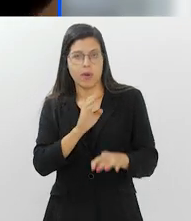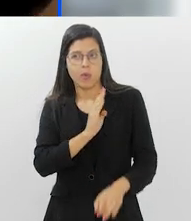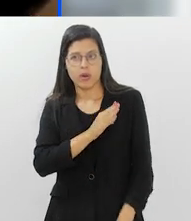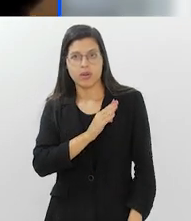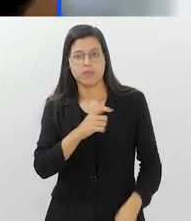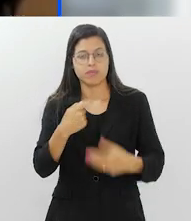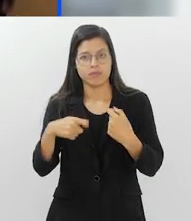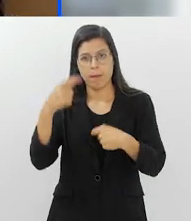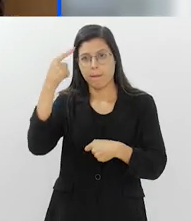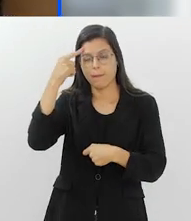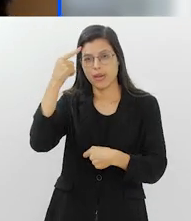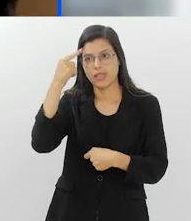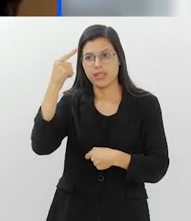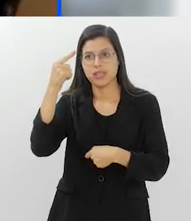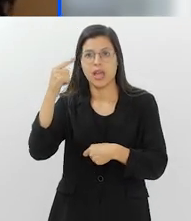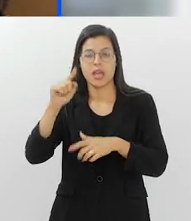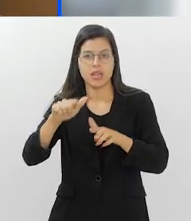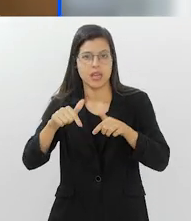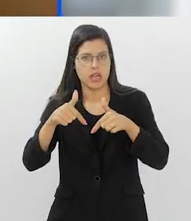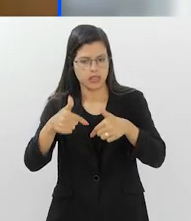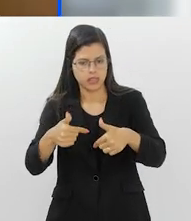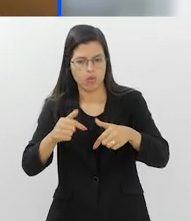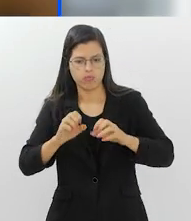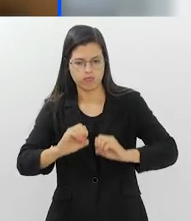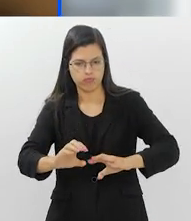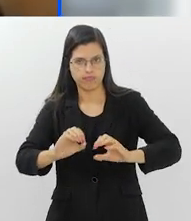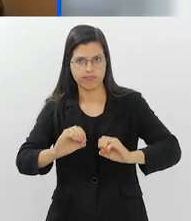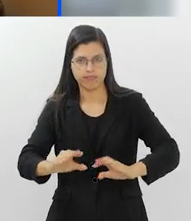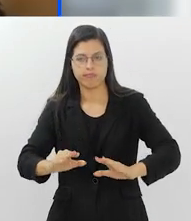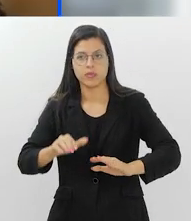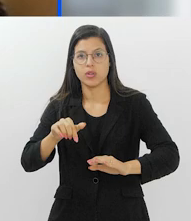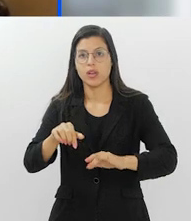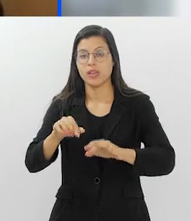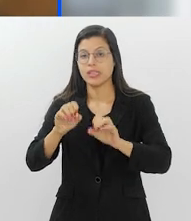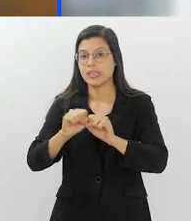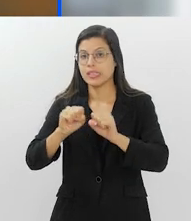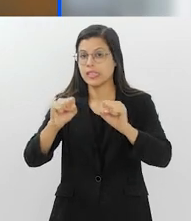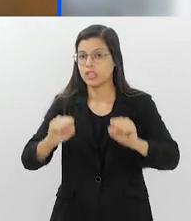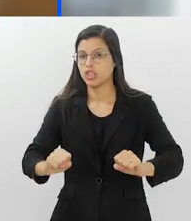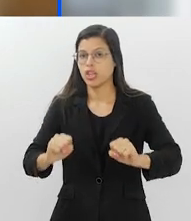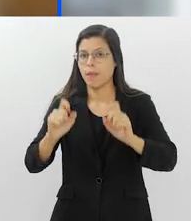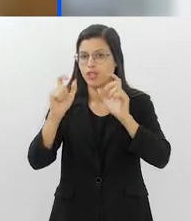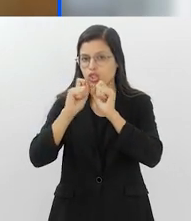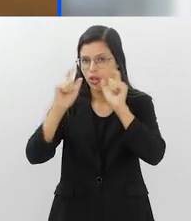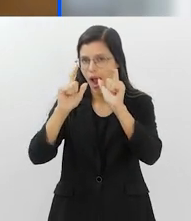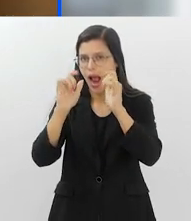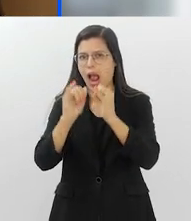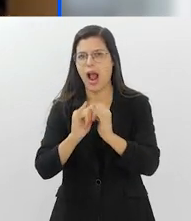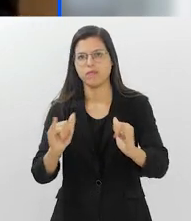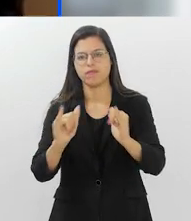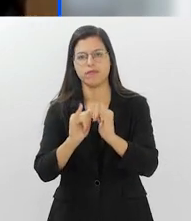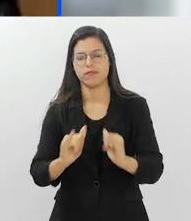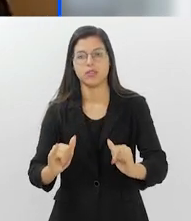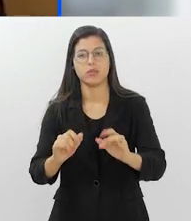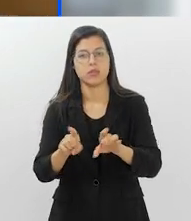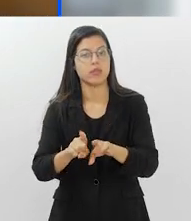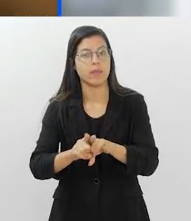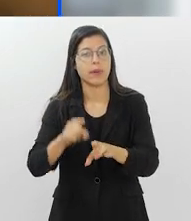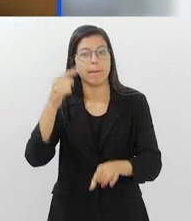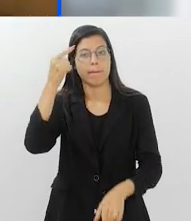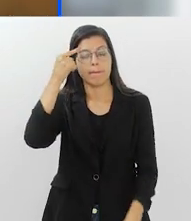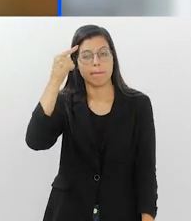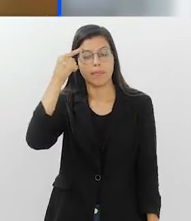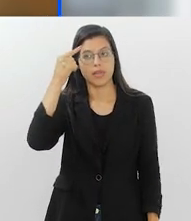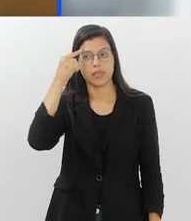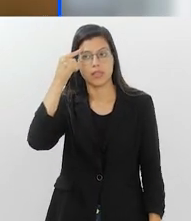pensar em medidas educacionais para essa população, sistemas de alerta, mas também a gente precisa pensar